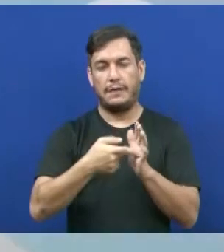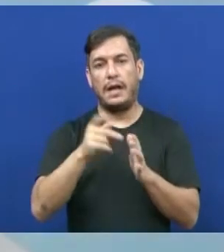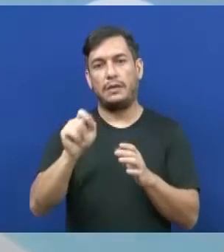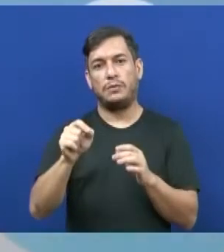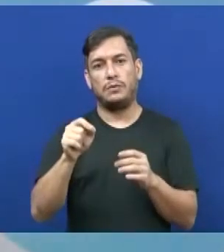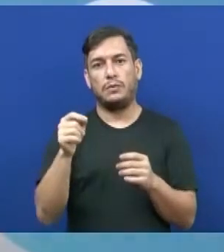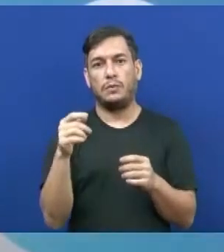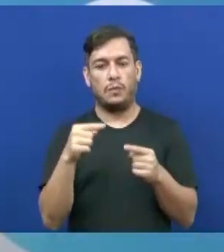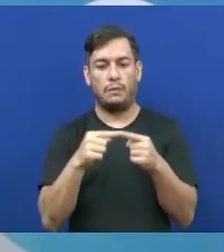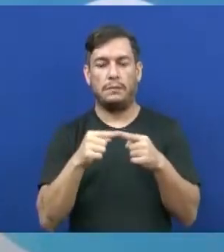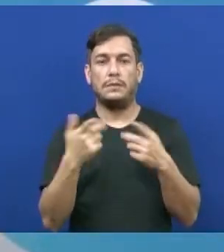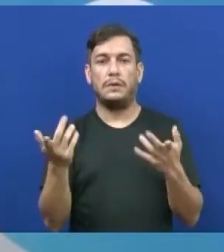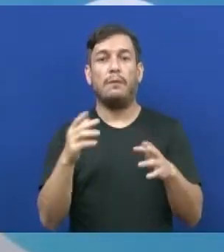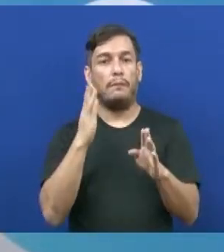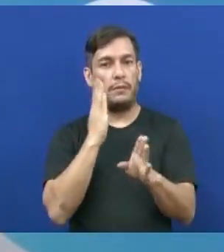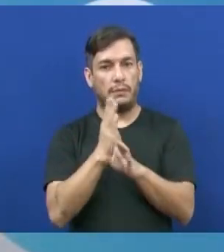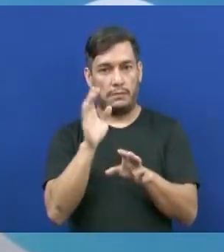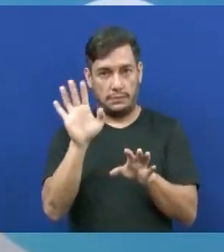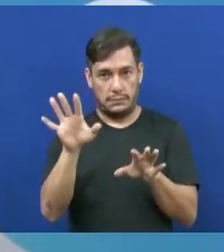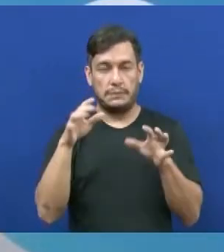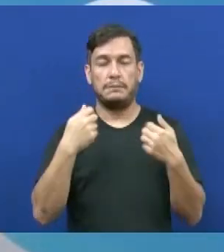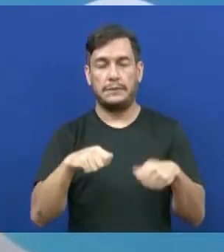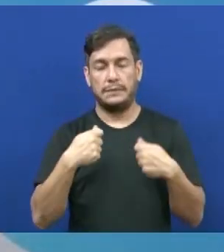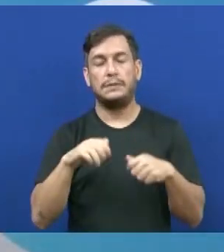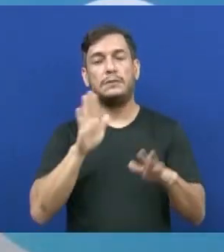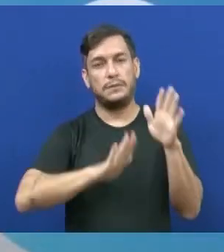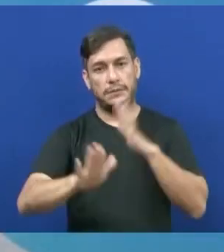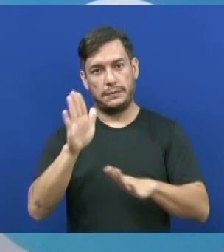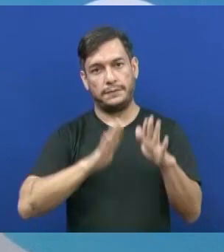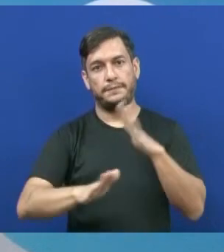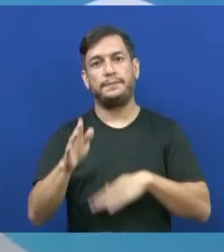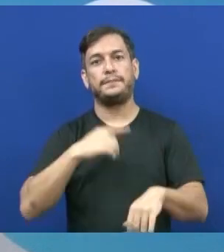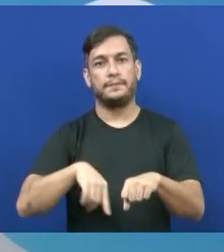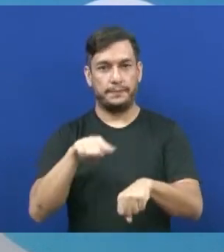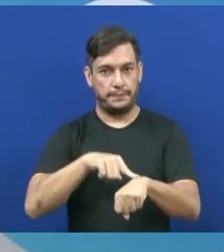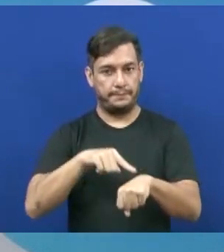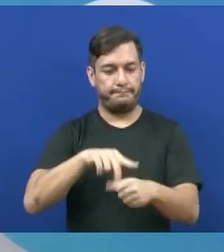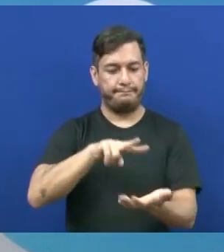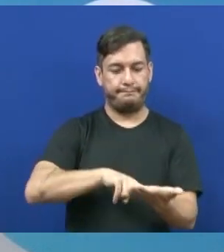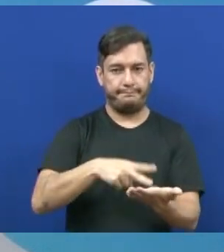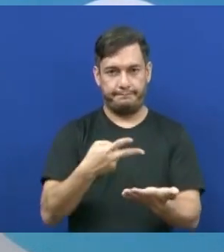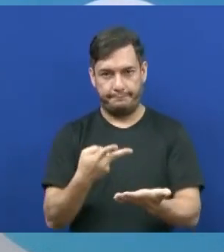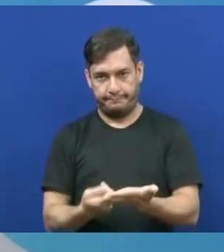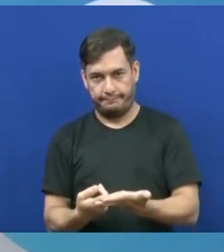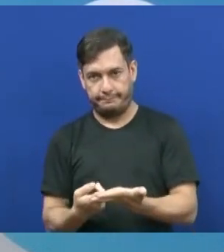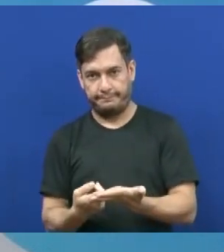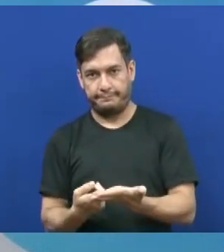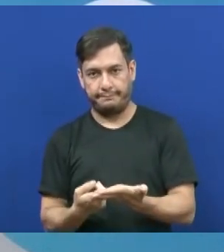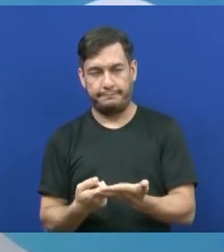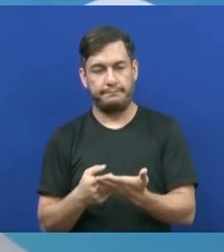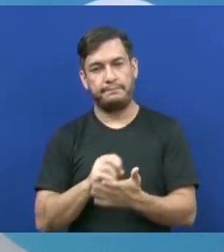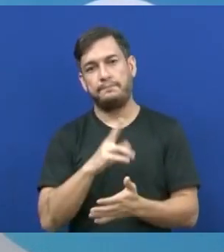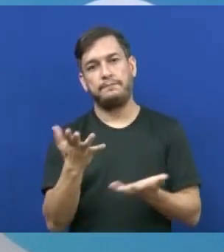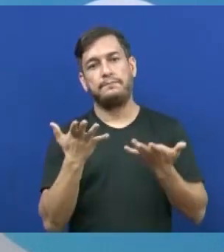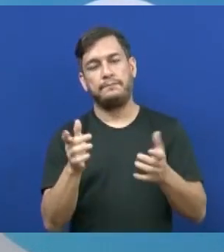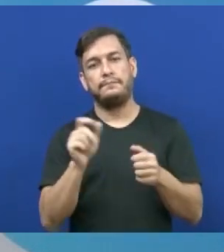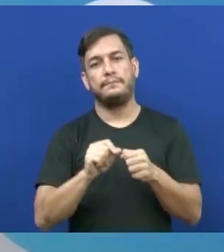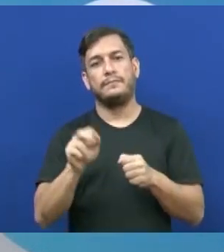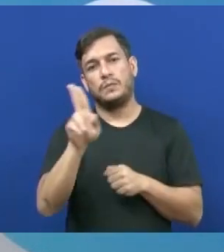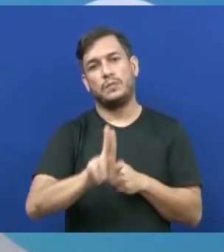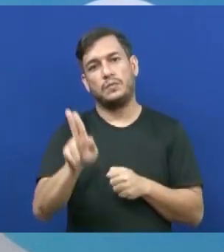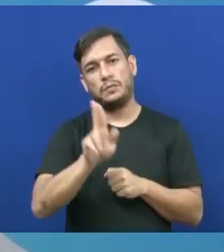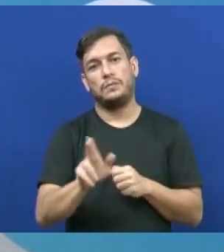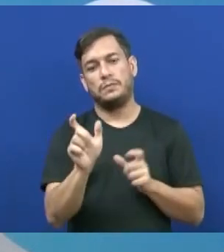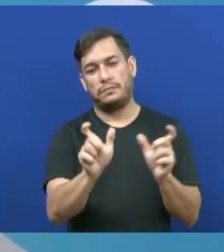Então, por conta dessas situações, gente tem que ter muito cuidado na hora de querer traduzir ou querer fazer uso de um